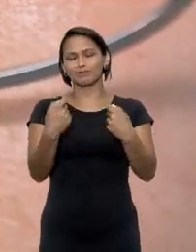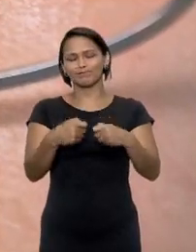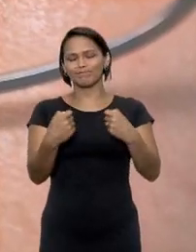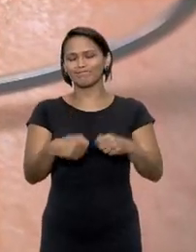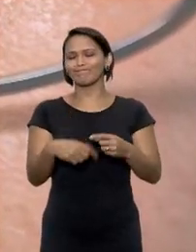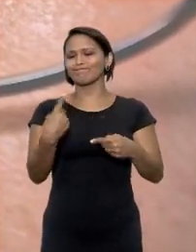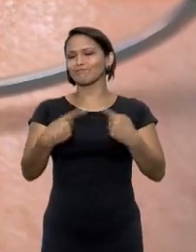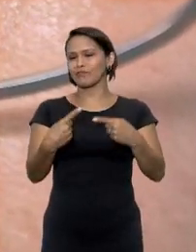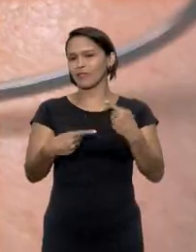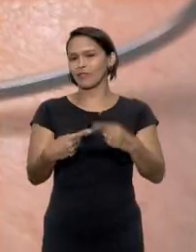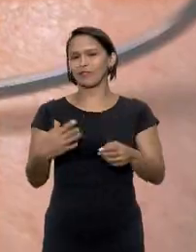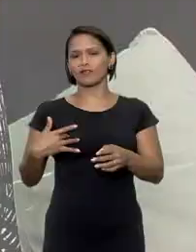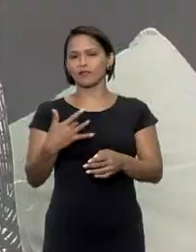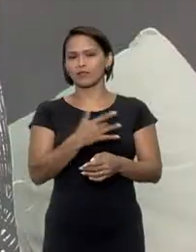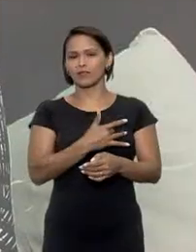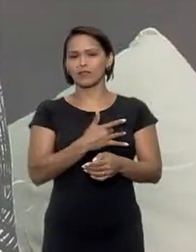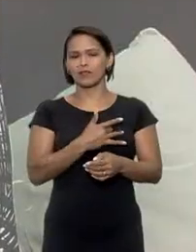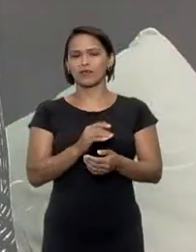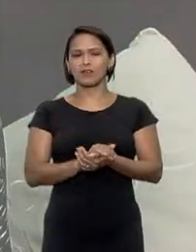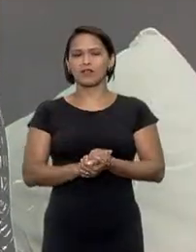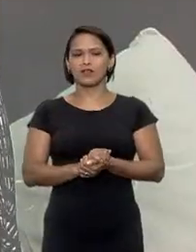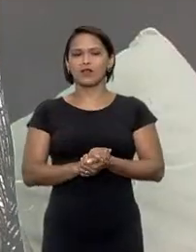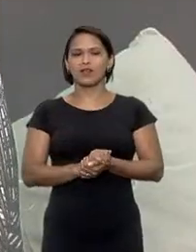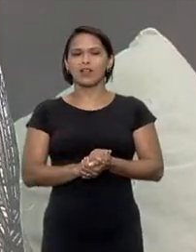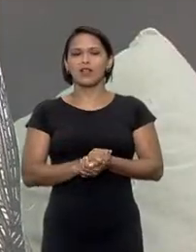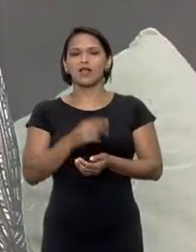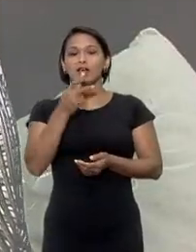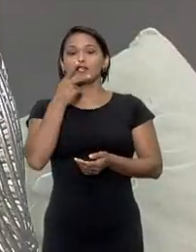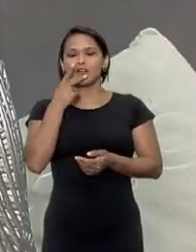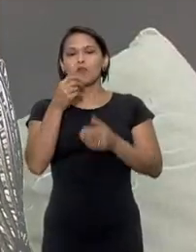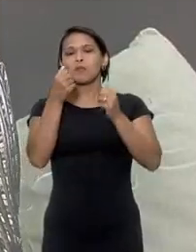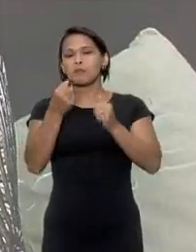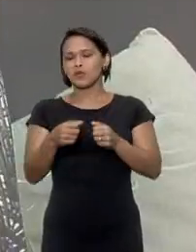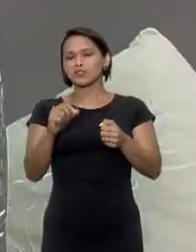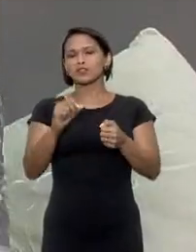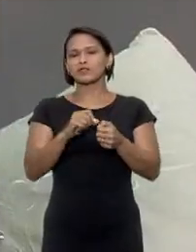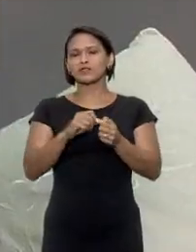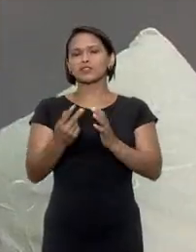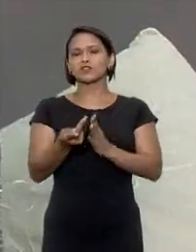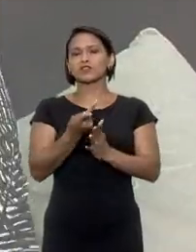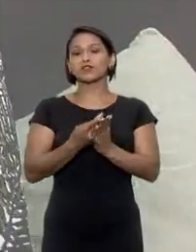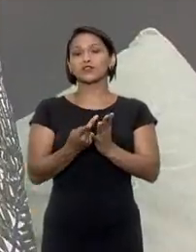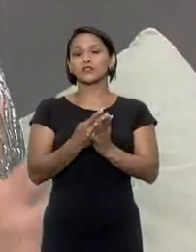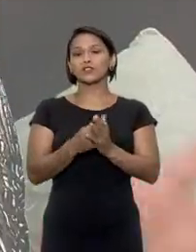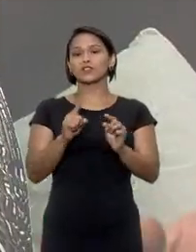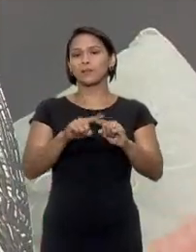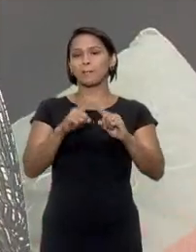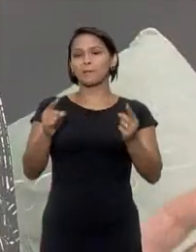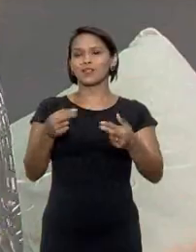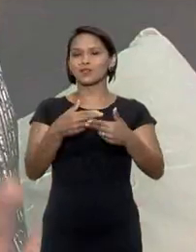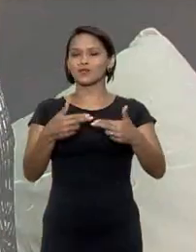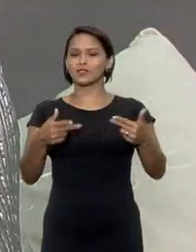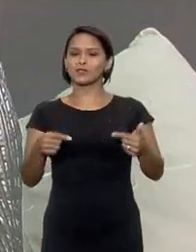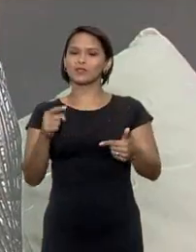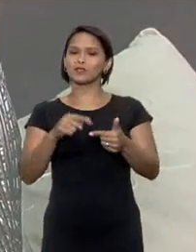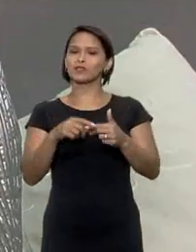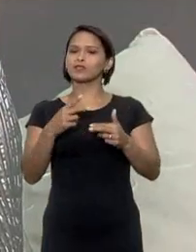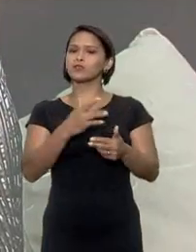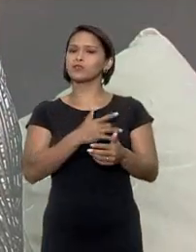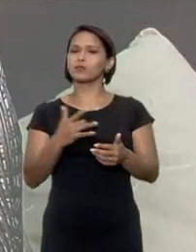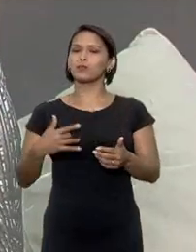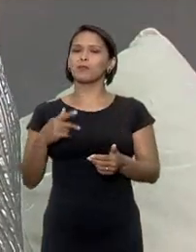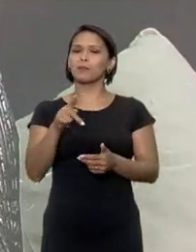brigar com o plano de saúde eles autorizavam a cirurgia mas com material que dá do plano de saúde